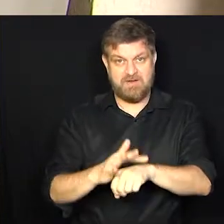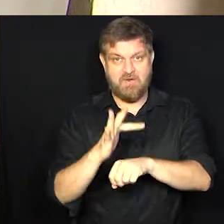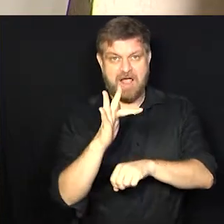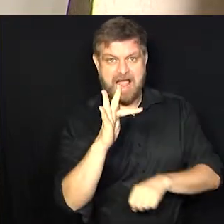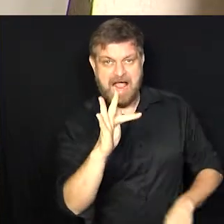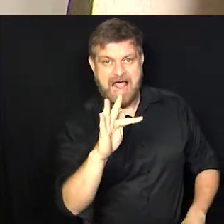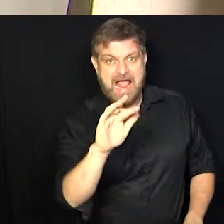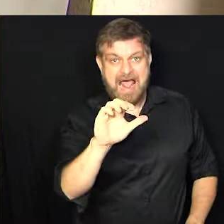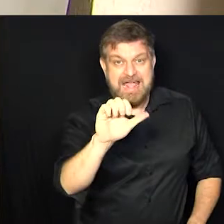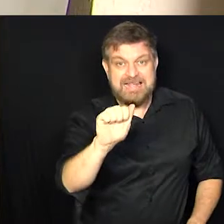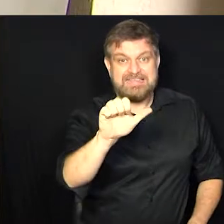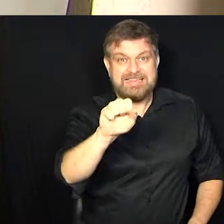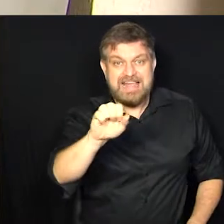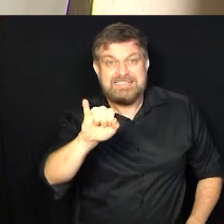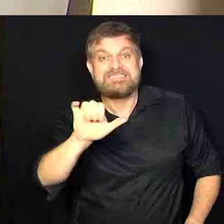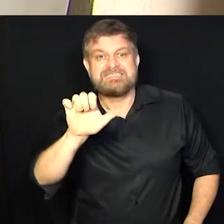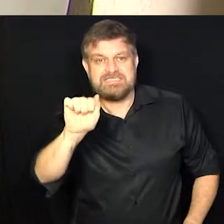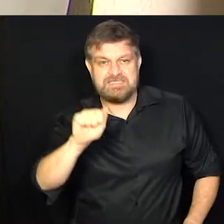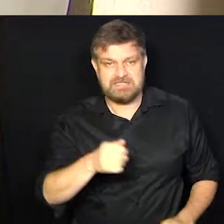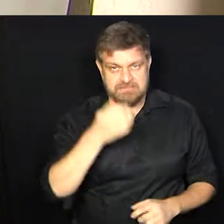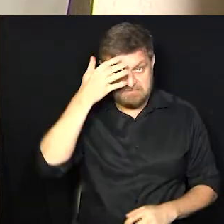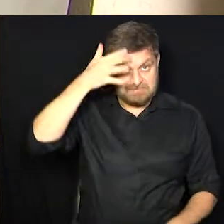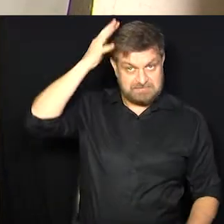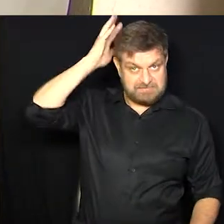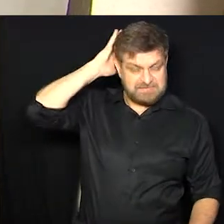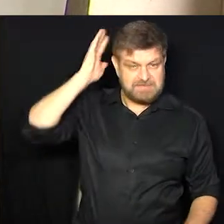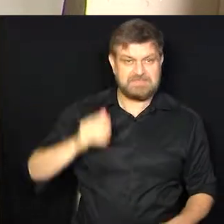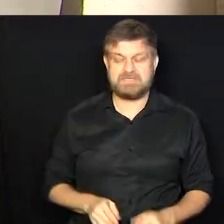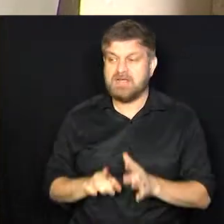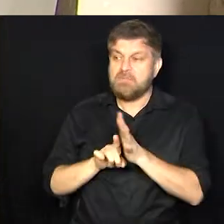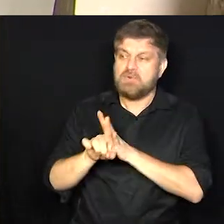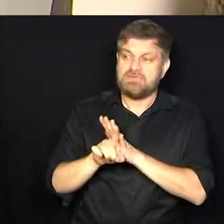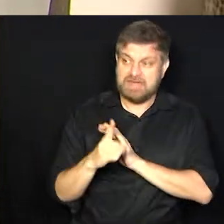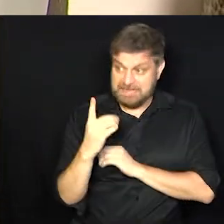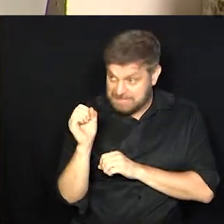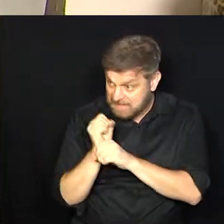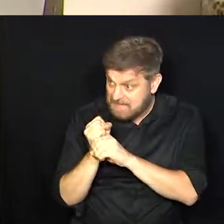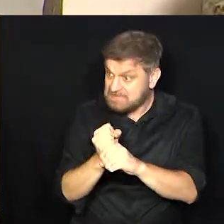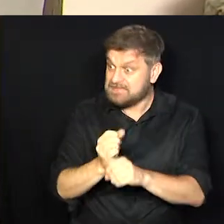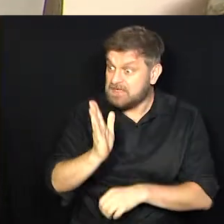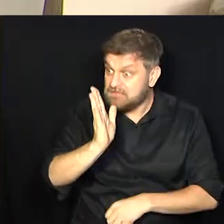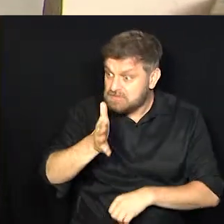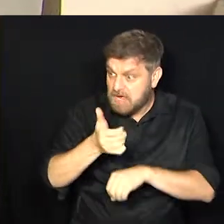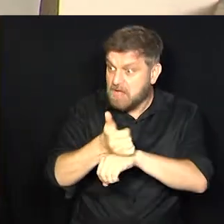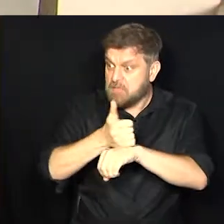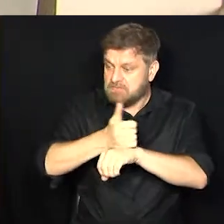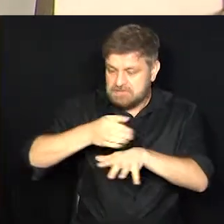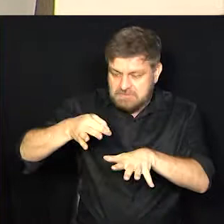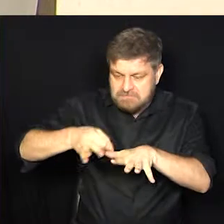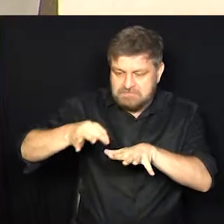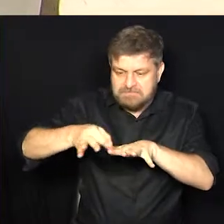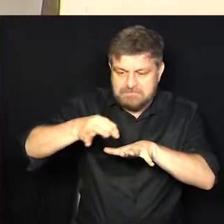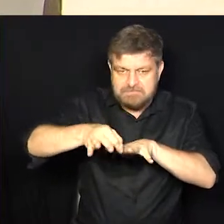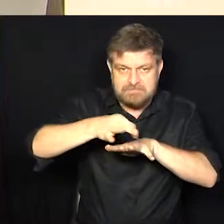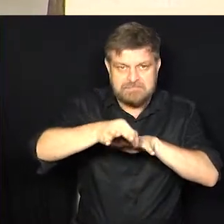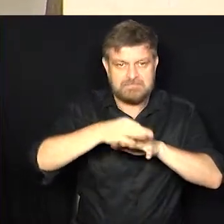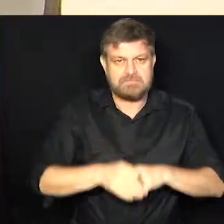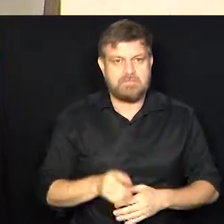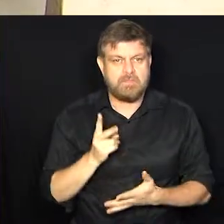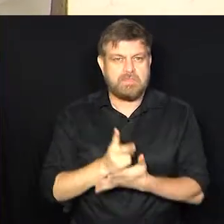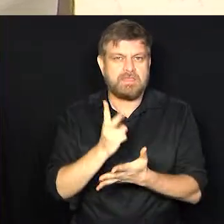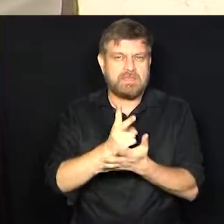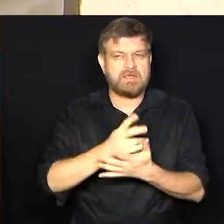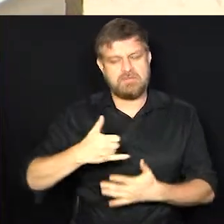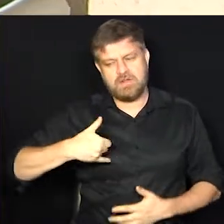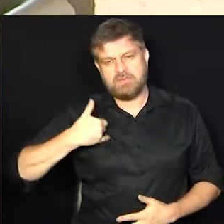quanto tempo que você é manicure, Tássia? Eu sou manicure há 10 anos. E sempre, desde